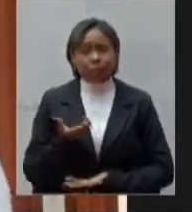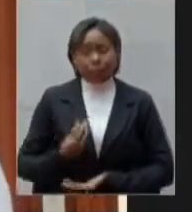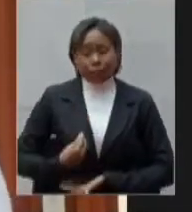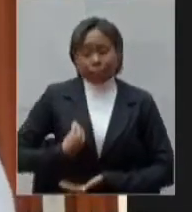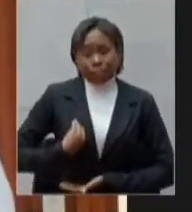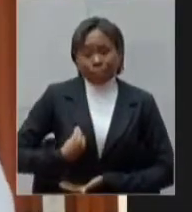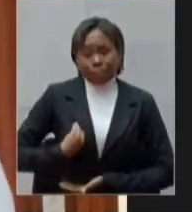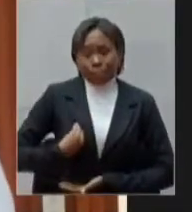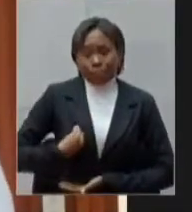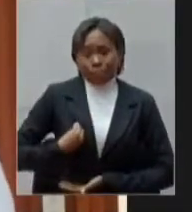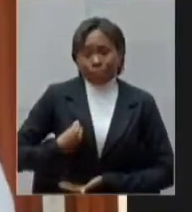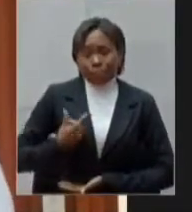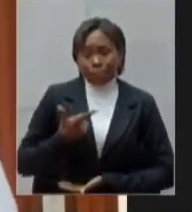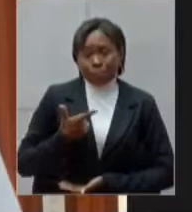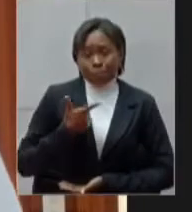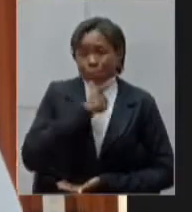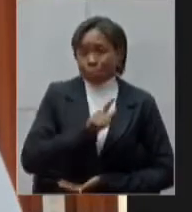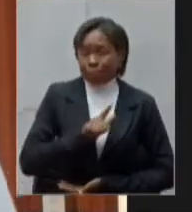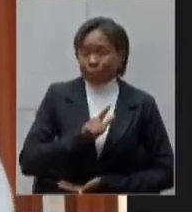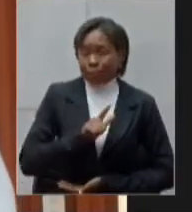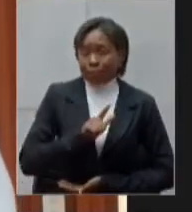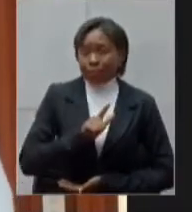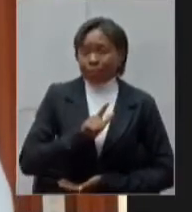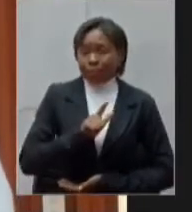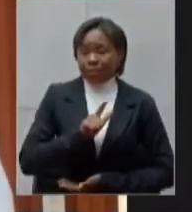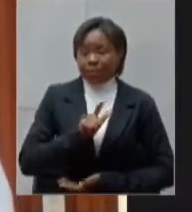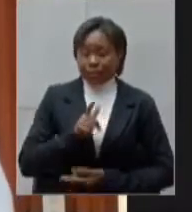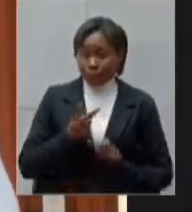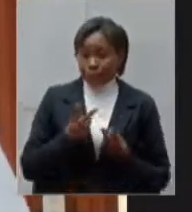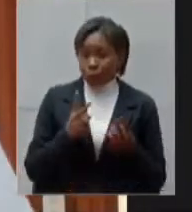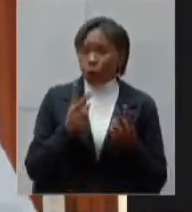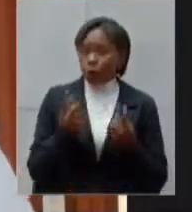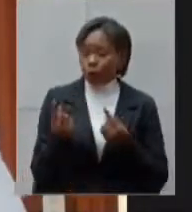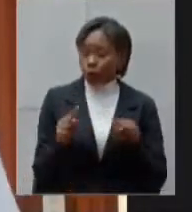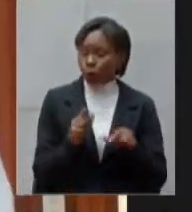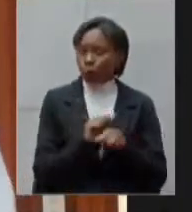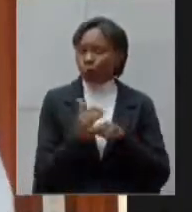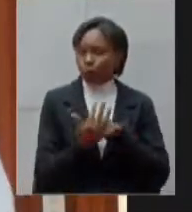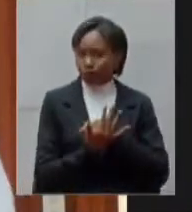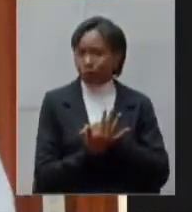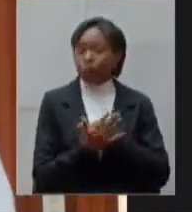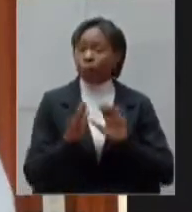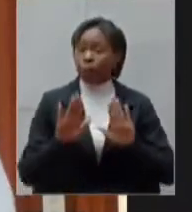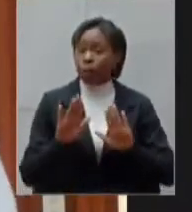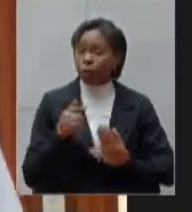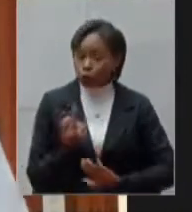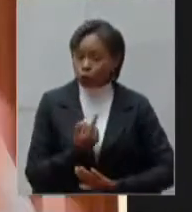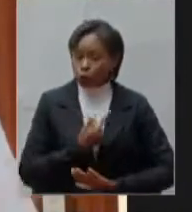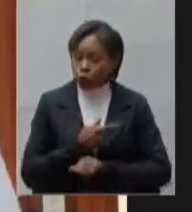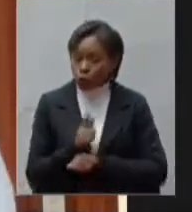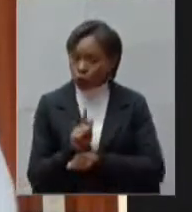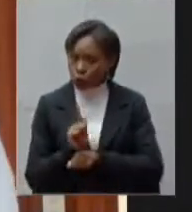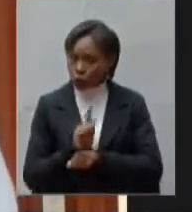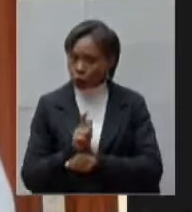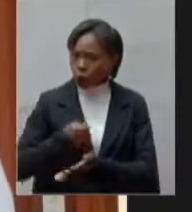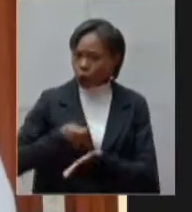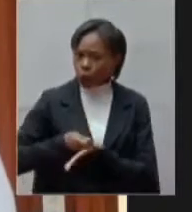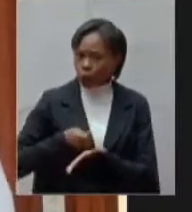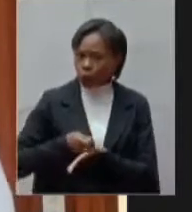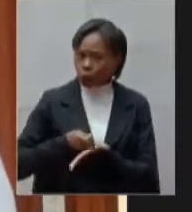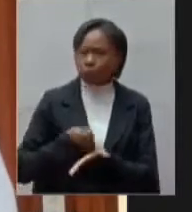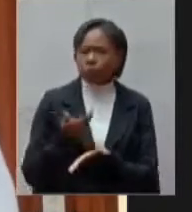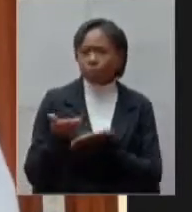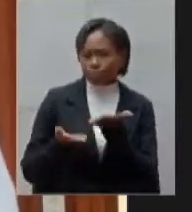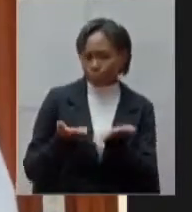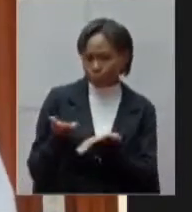ao coronavírus precisamente não cabe a nós mas é a obrigação nossa como gestores oportunizarmos o tratamento